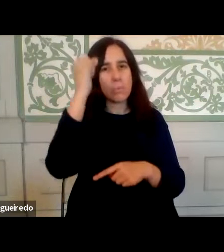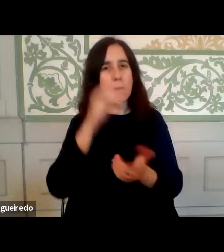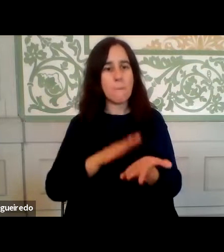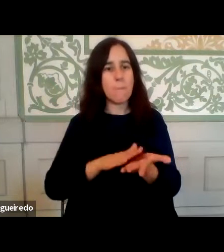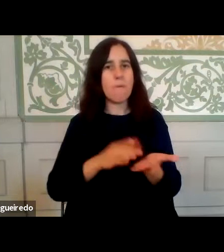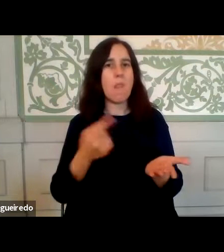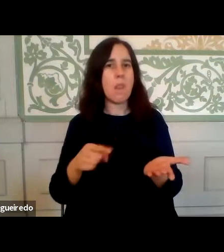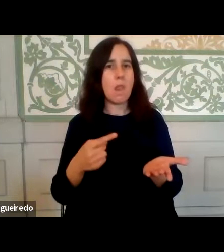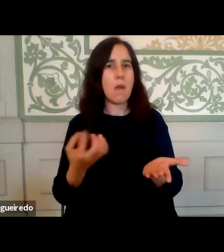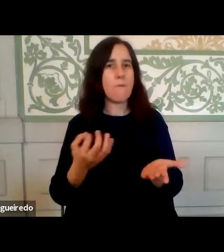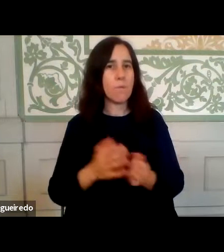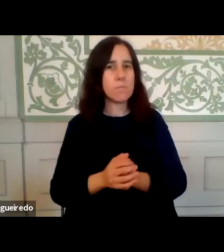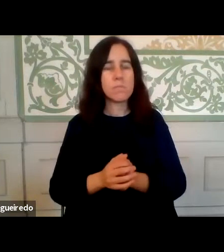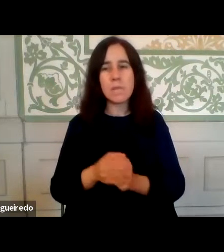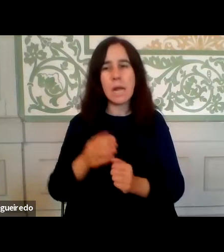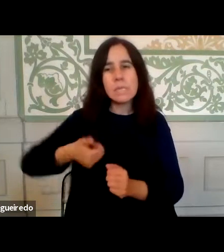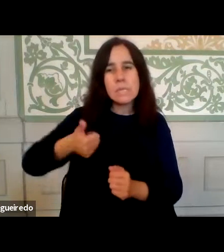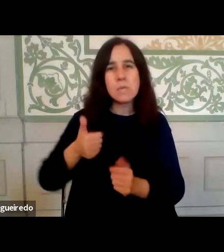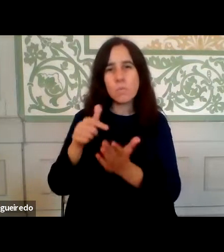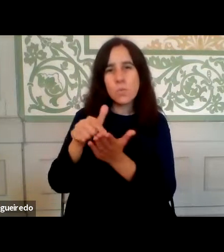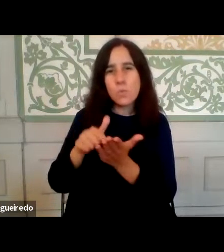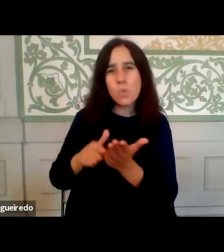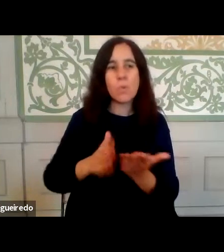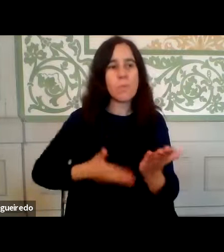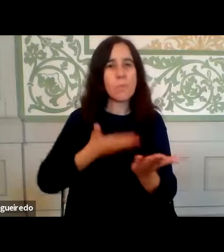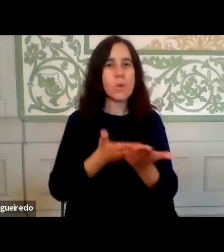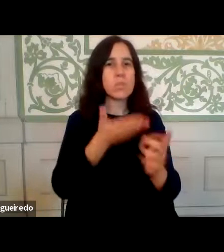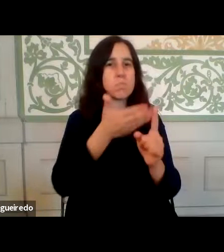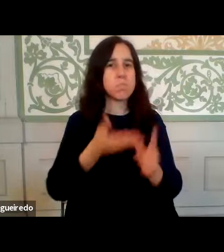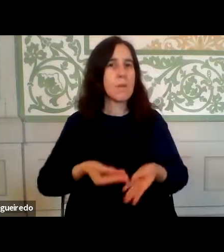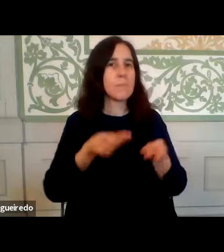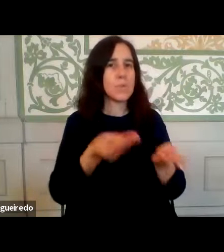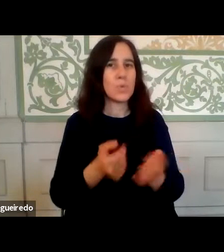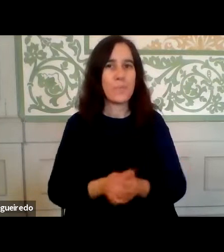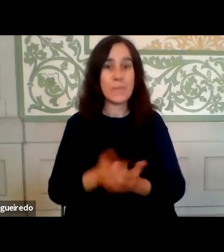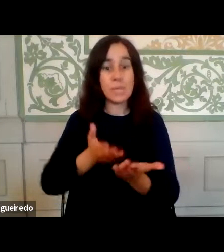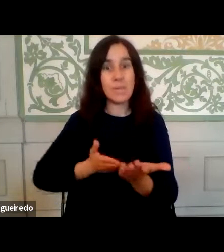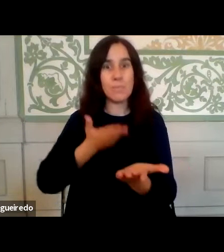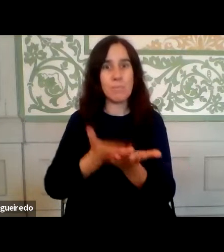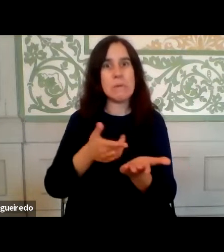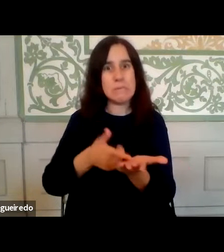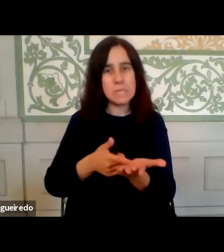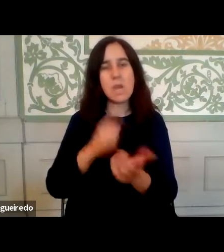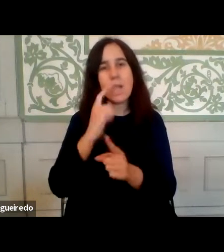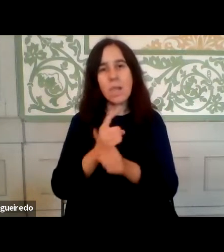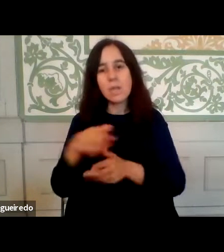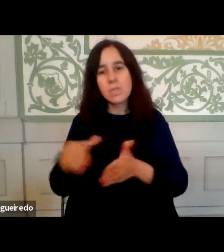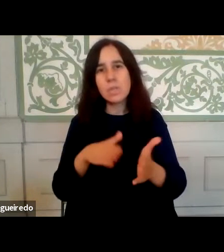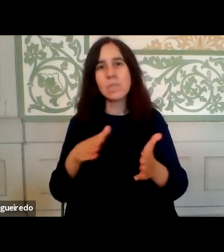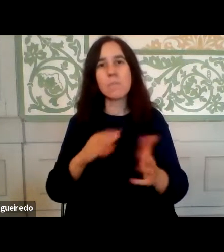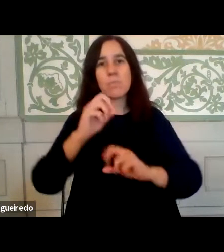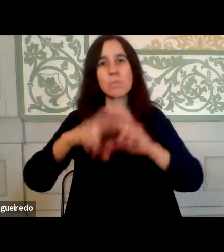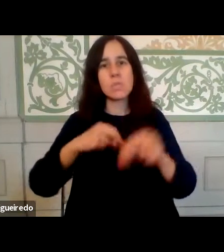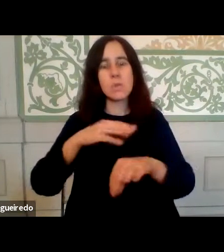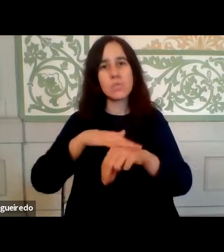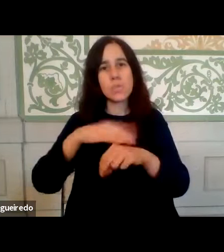identificou pontos críticos, apresentou propostas concretas. E essas propostas nós incorporámos-las na estratégia para a modernização do Estado e da